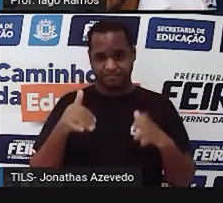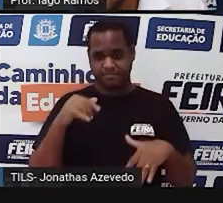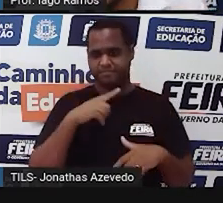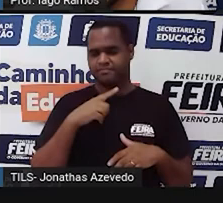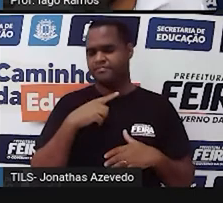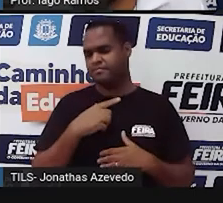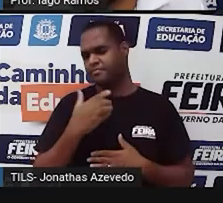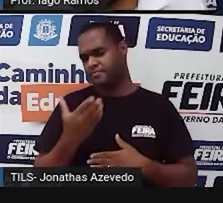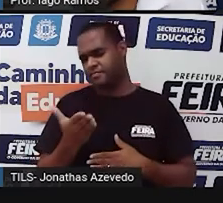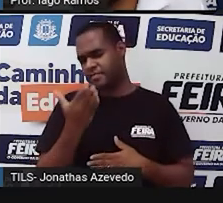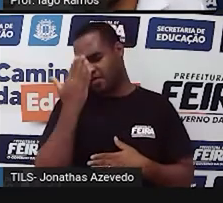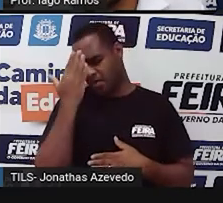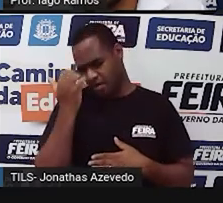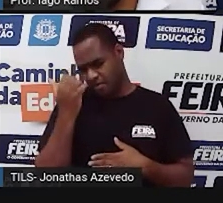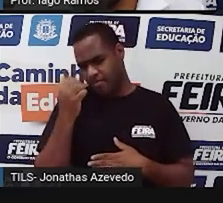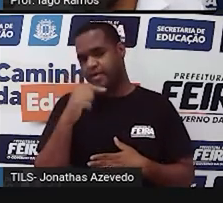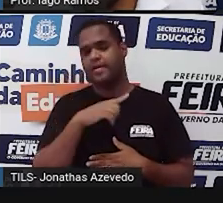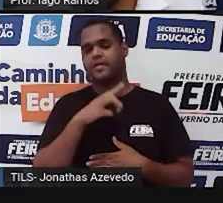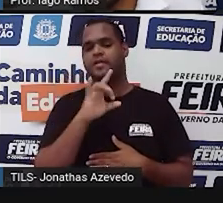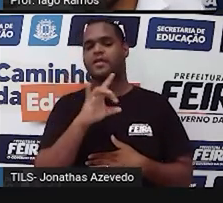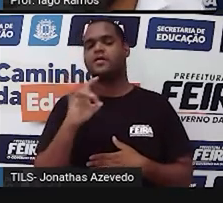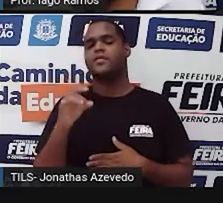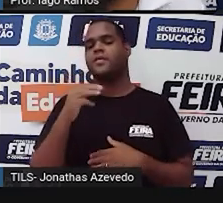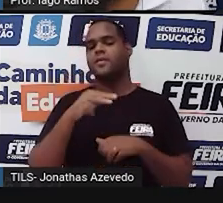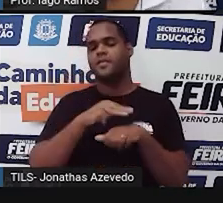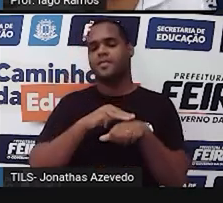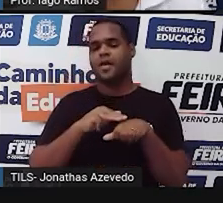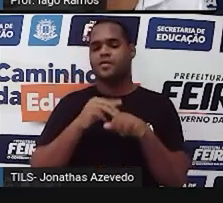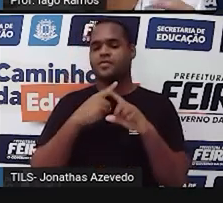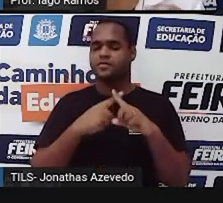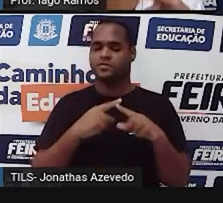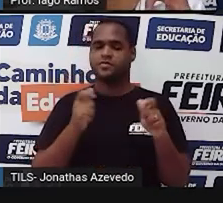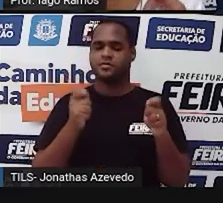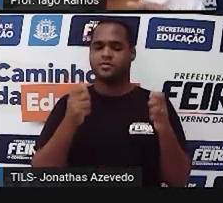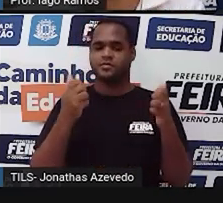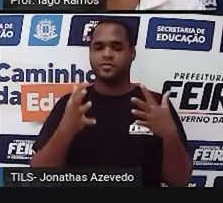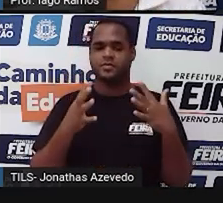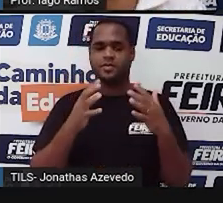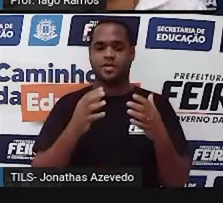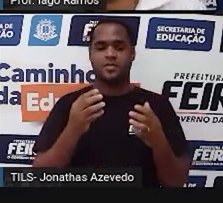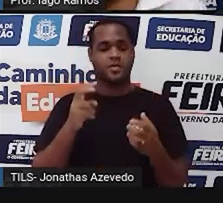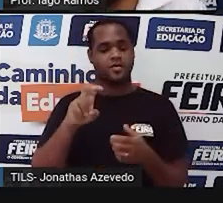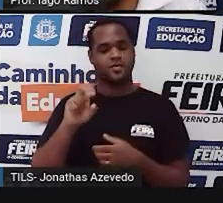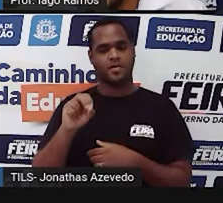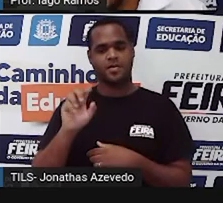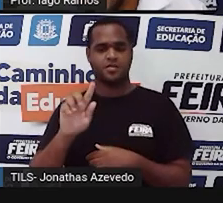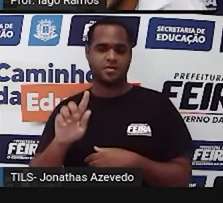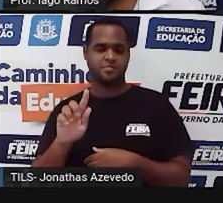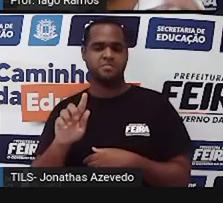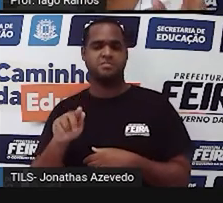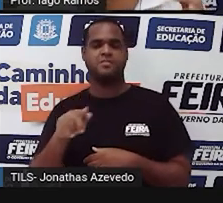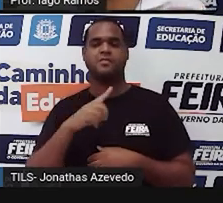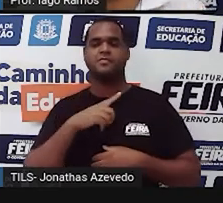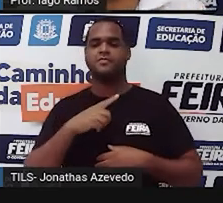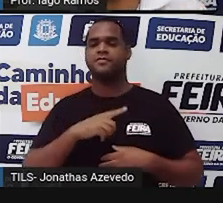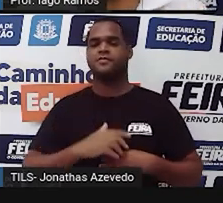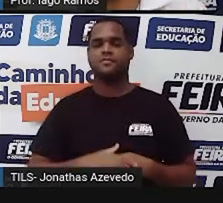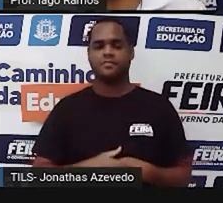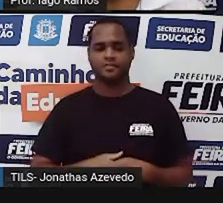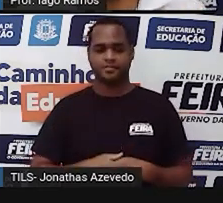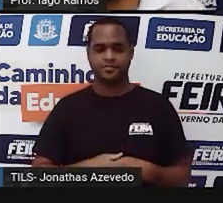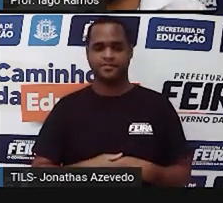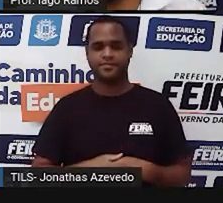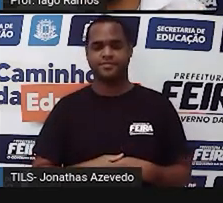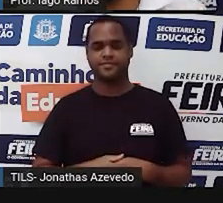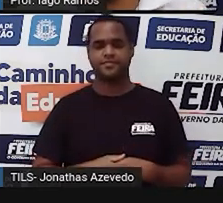que cada caixinha marrom com X tem massa de 50 gramas. É, cada caixinha dessa aí vai